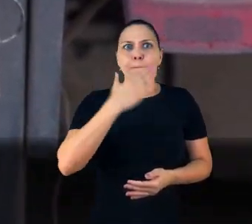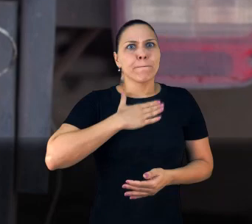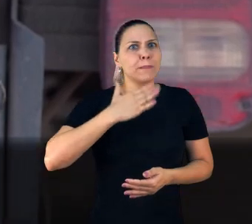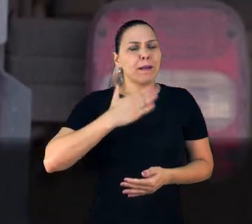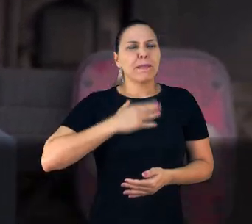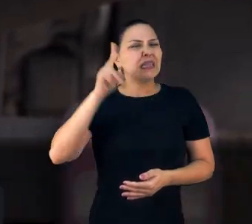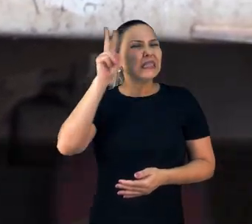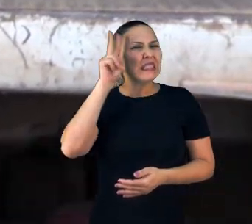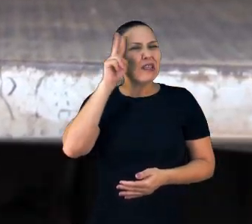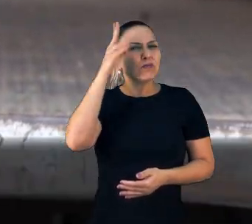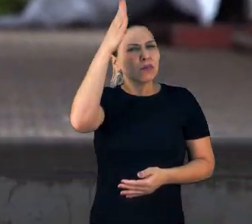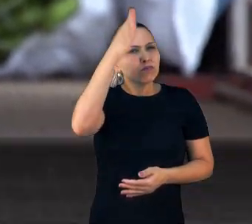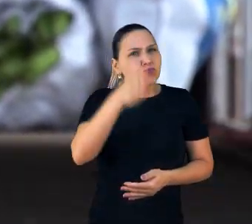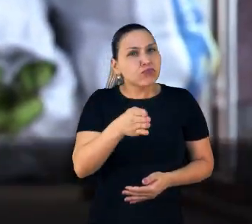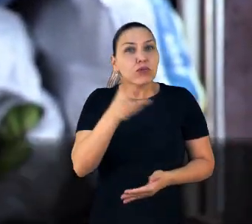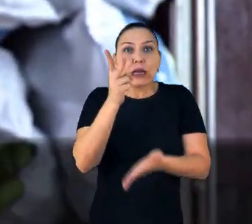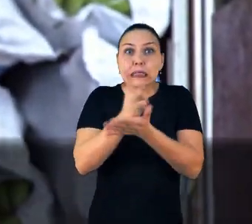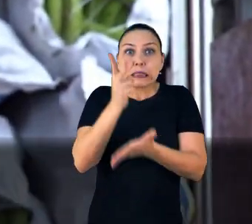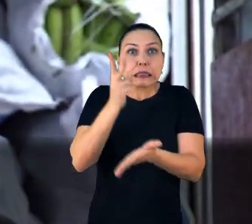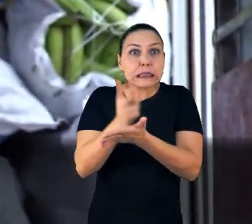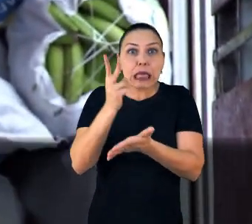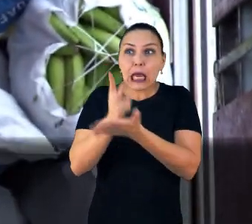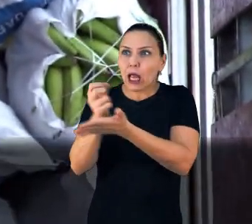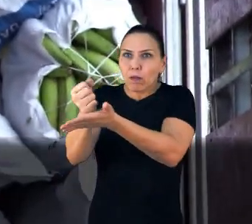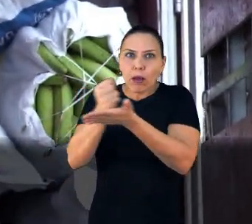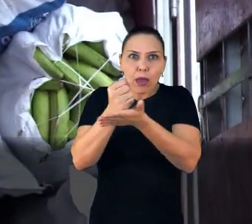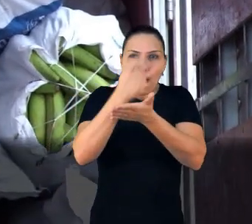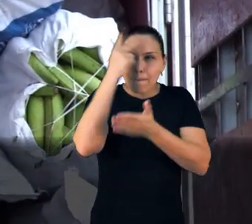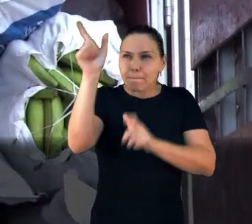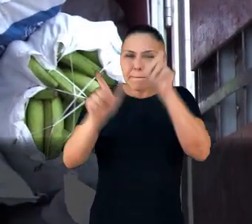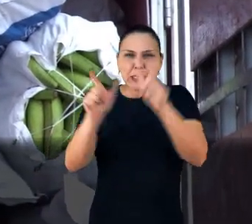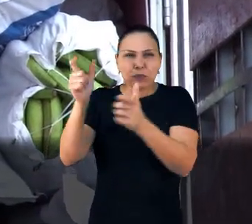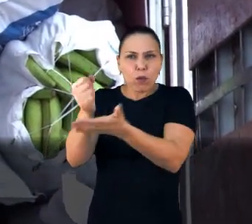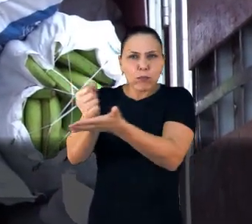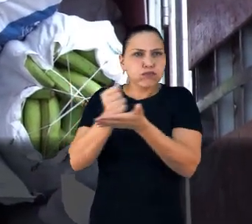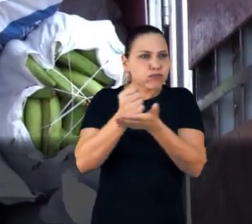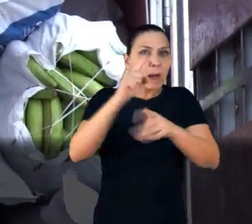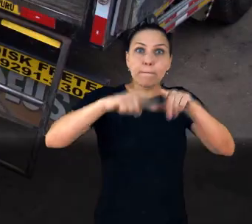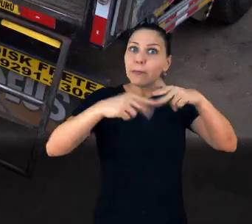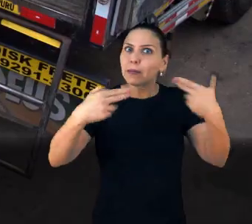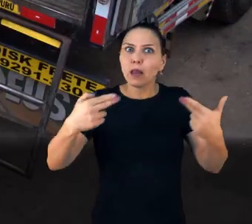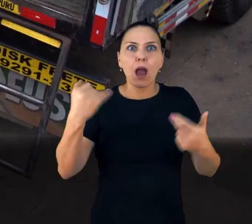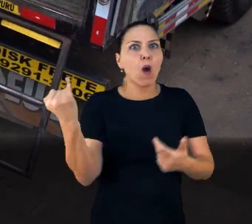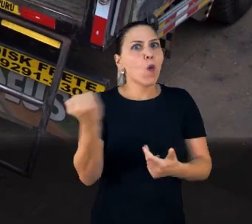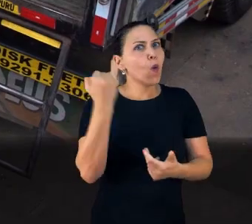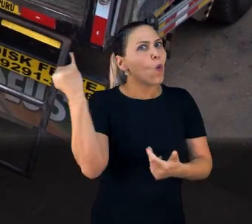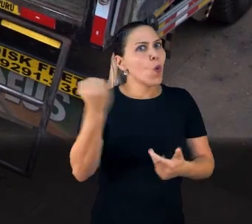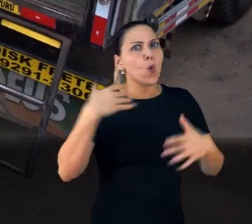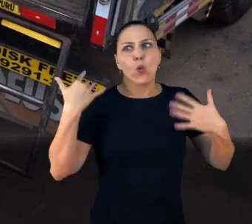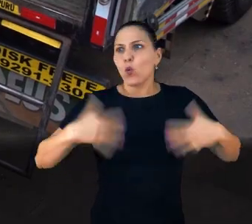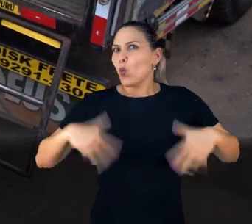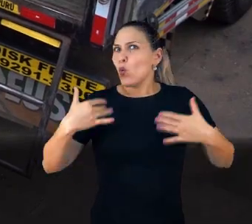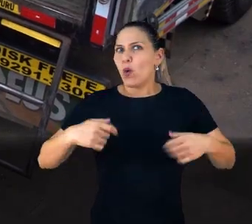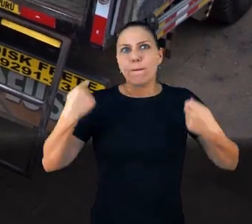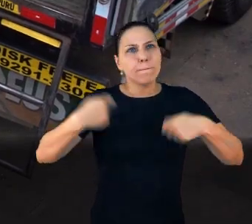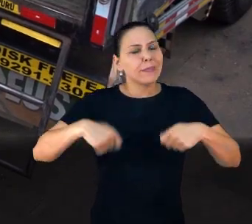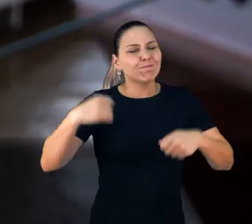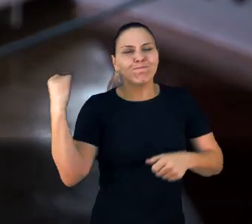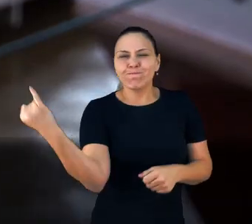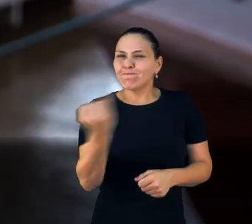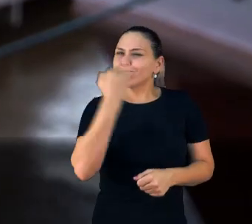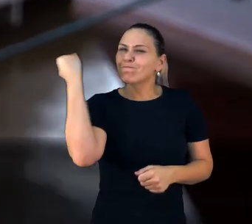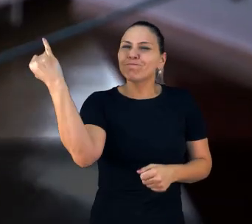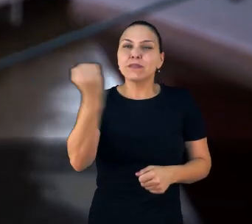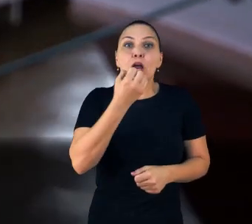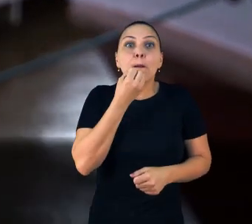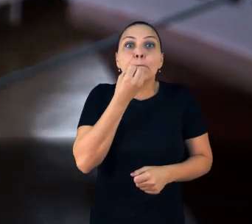toda segunda-feira, trago alguns passageiros, carga, né? Muito importante, muito necessário, demais. Esse